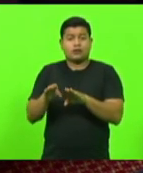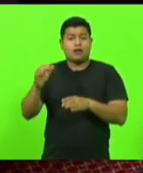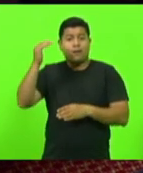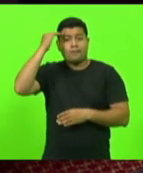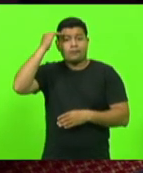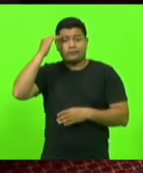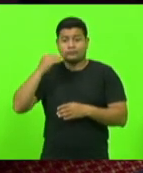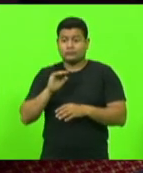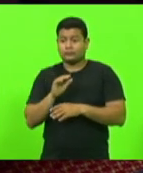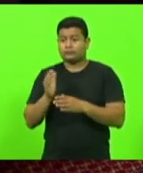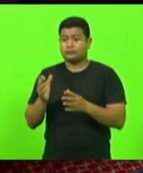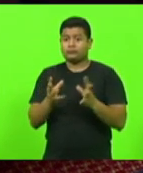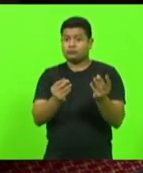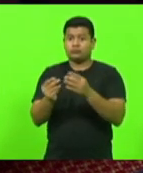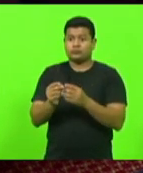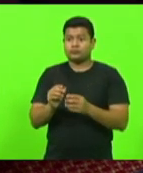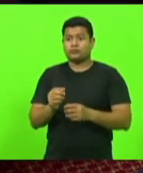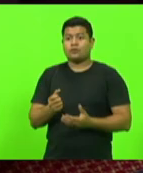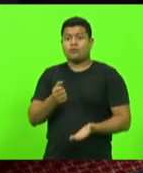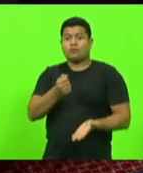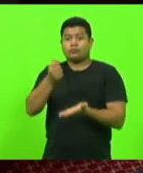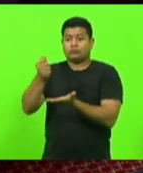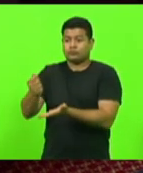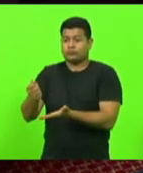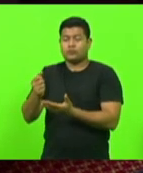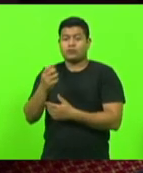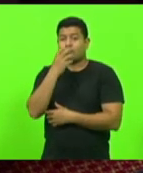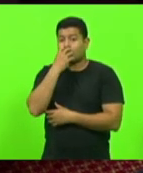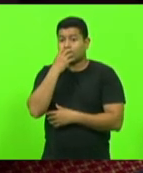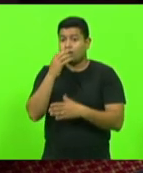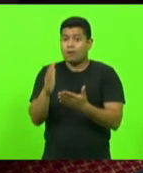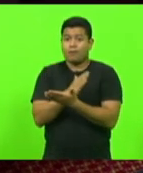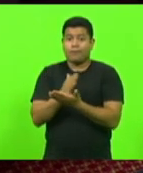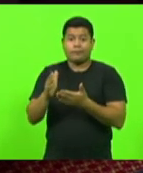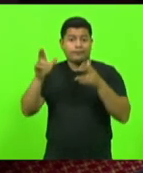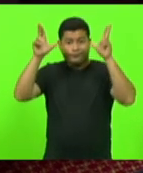companhia como tem o cavalo também nas pessoas que são